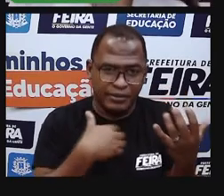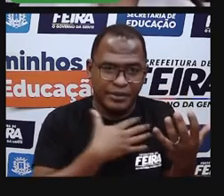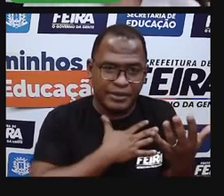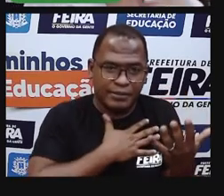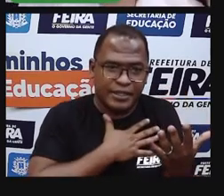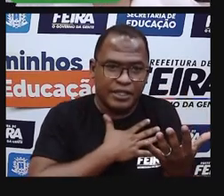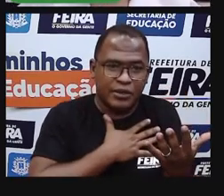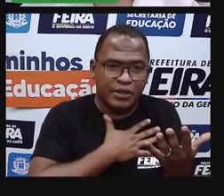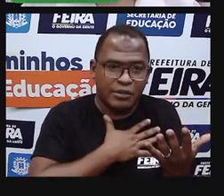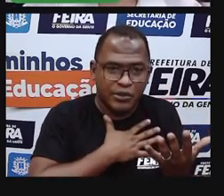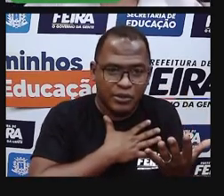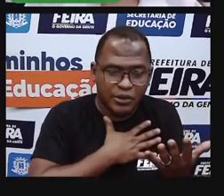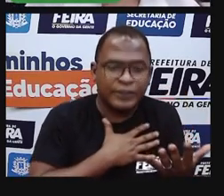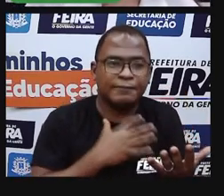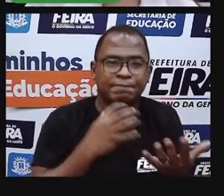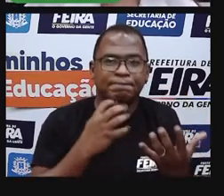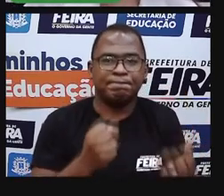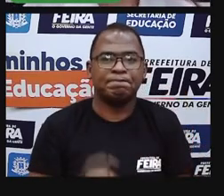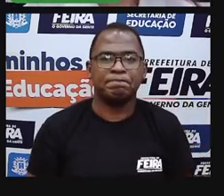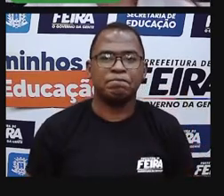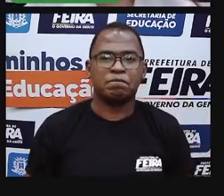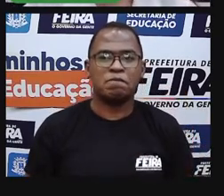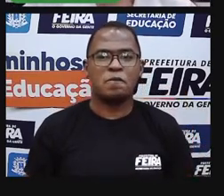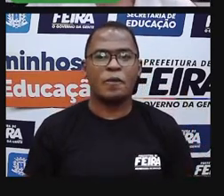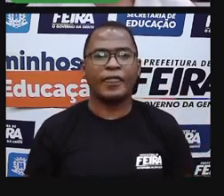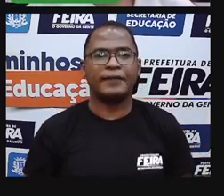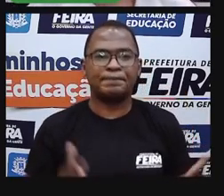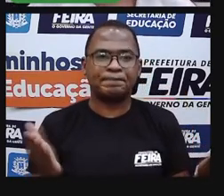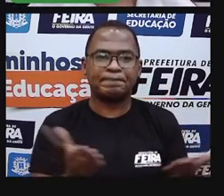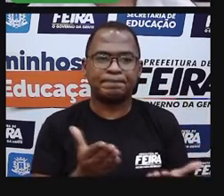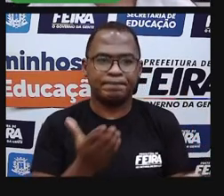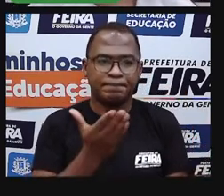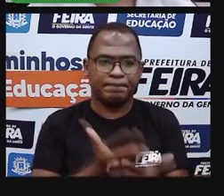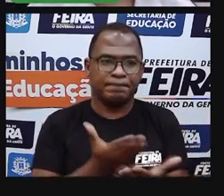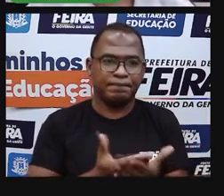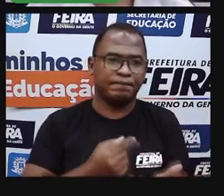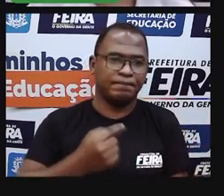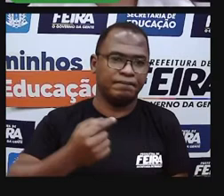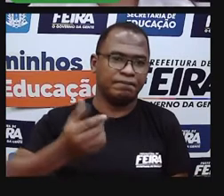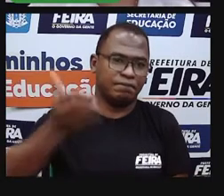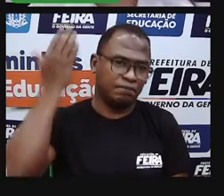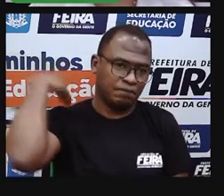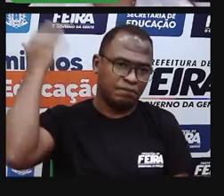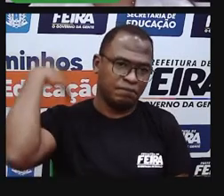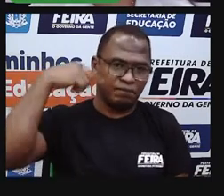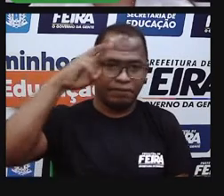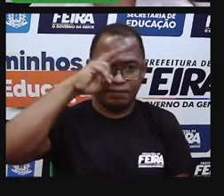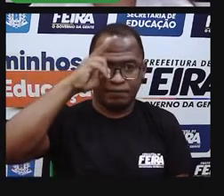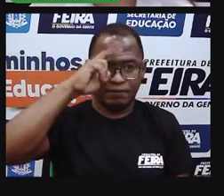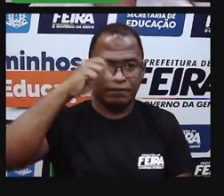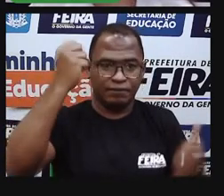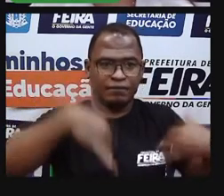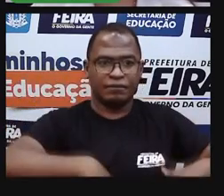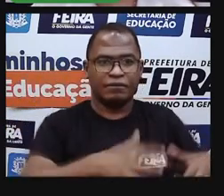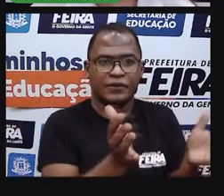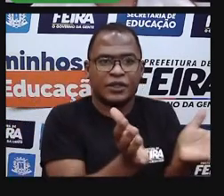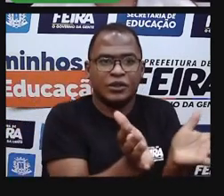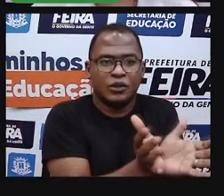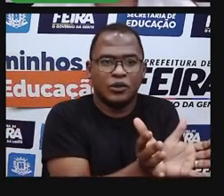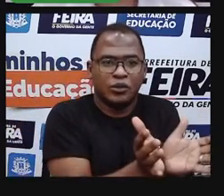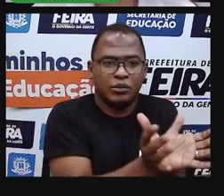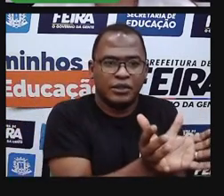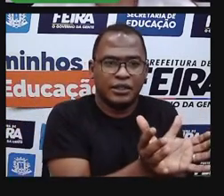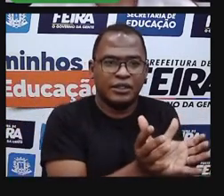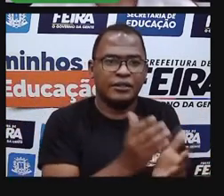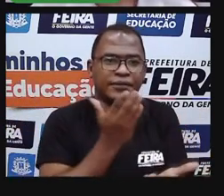A nossa retomada hoje, dos nossos estudos da aula passada, é sobre comunidade. Nós estudamos na